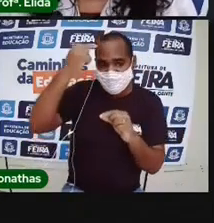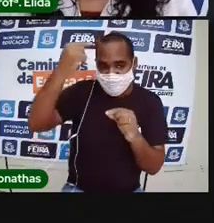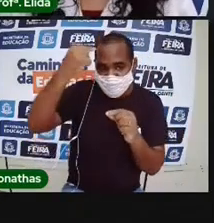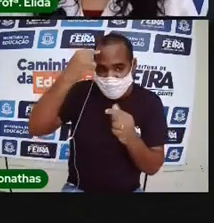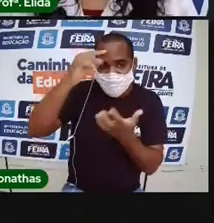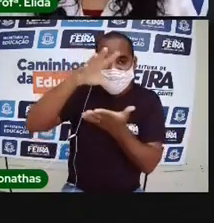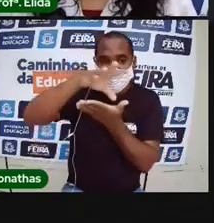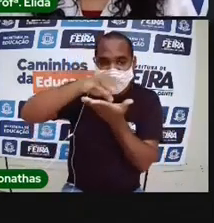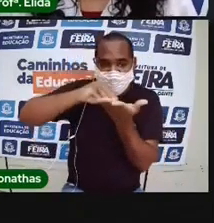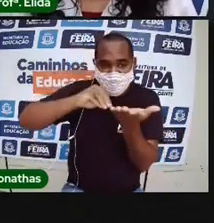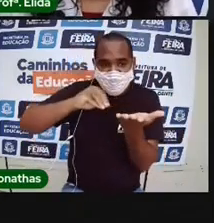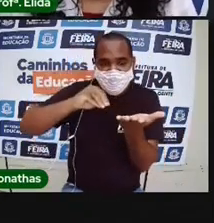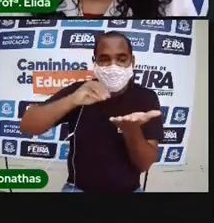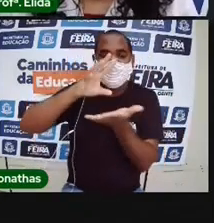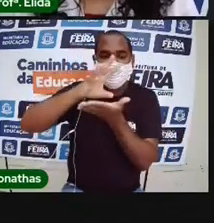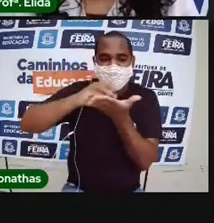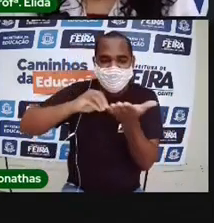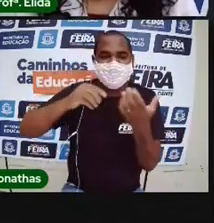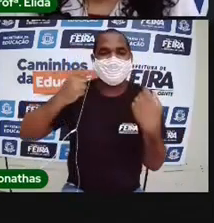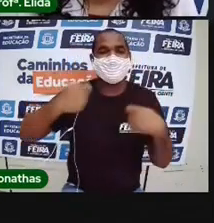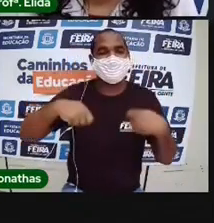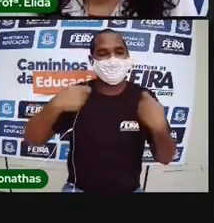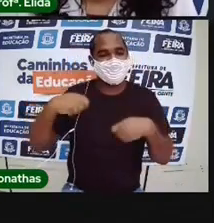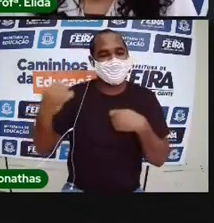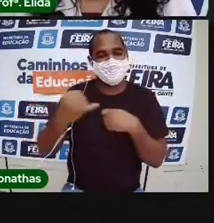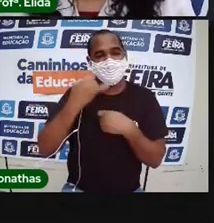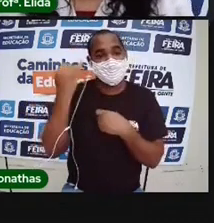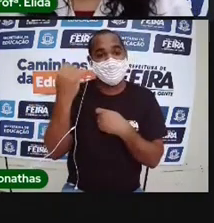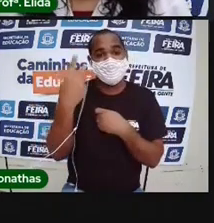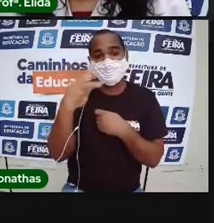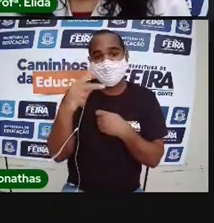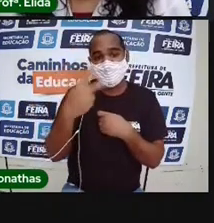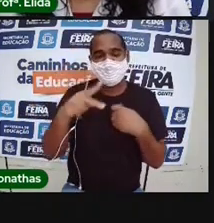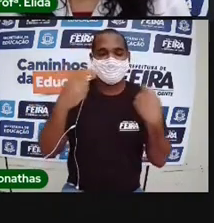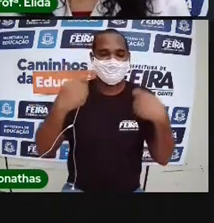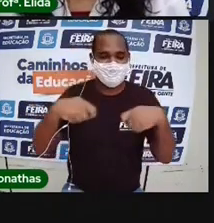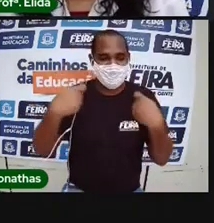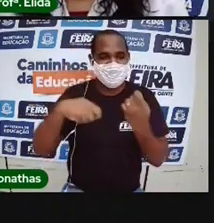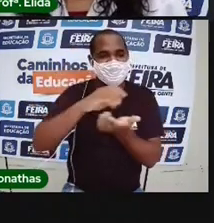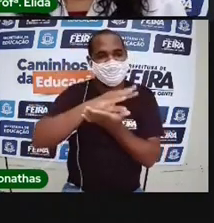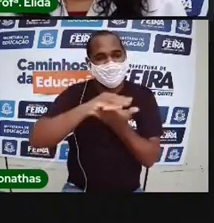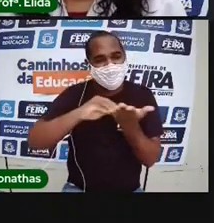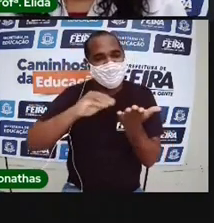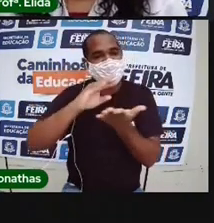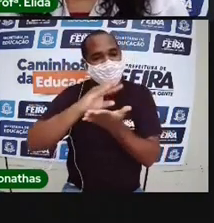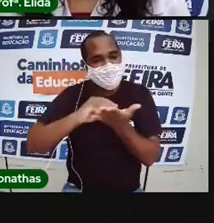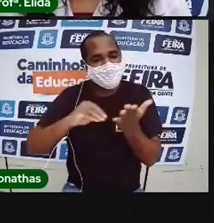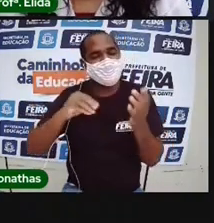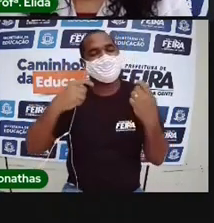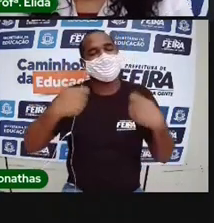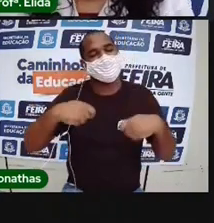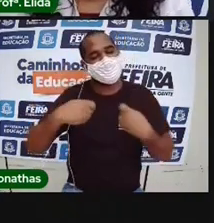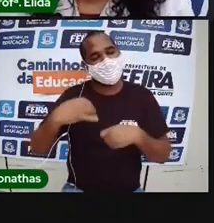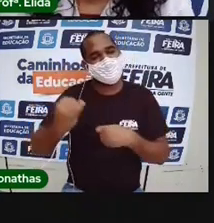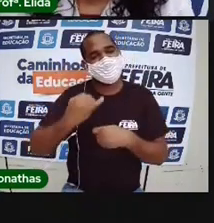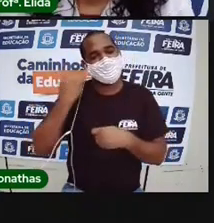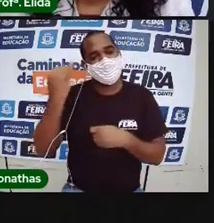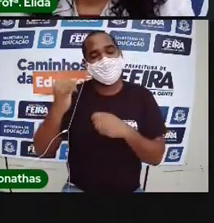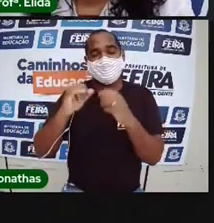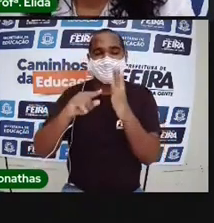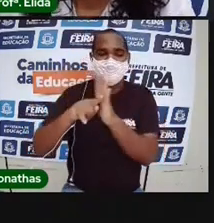Você vai lá e vai copiar a adivinha das